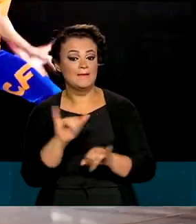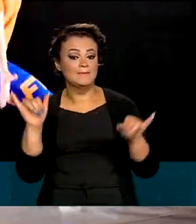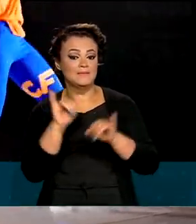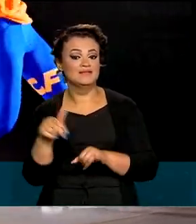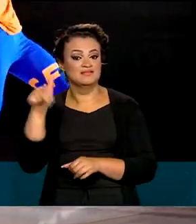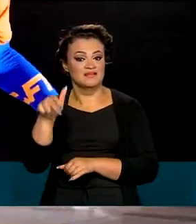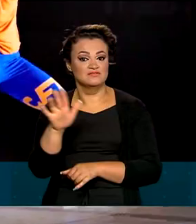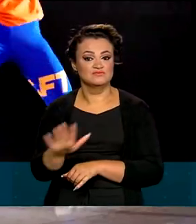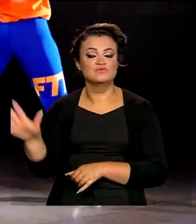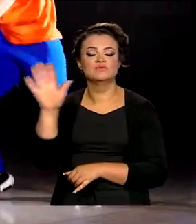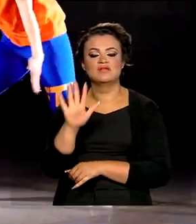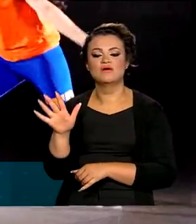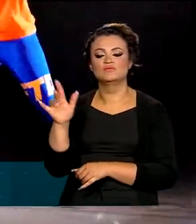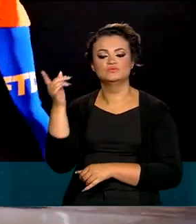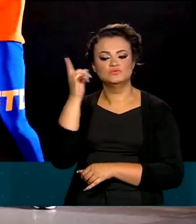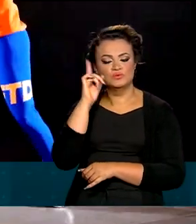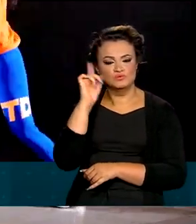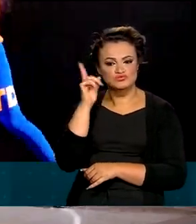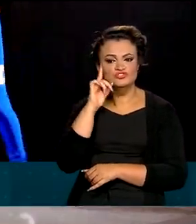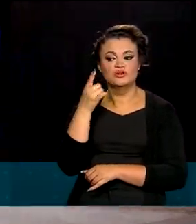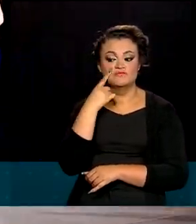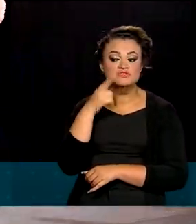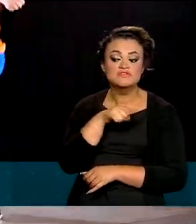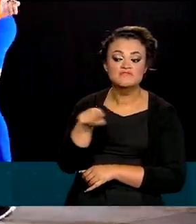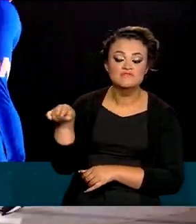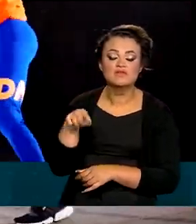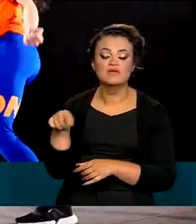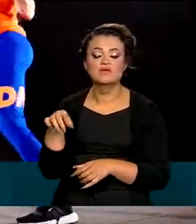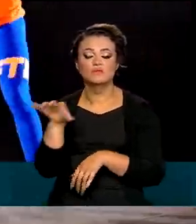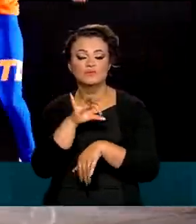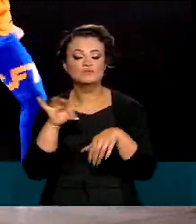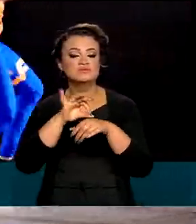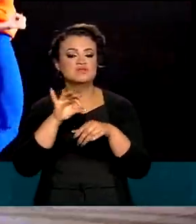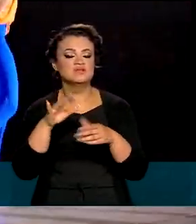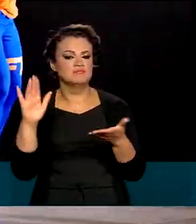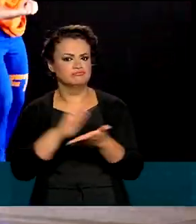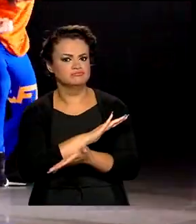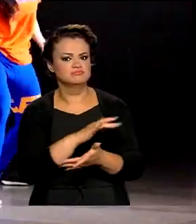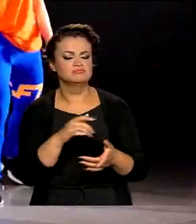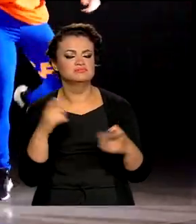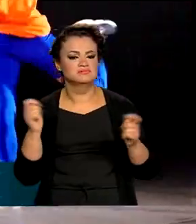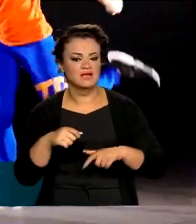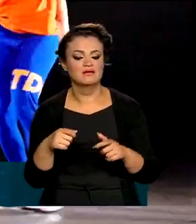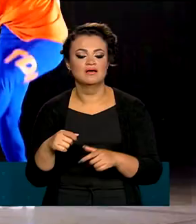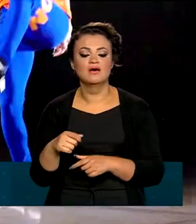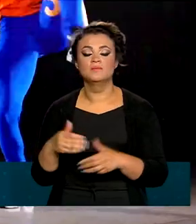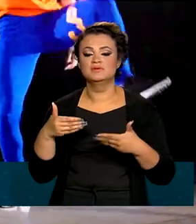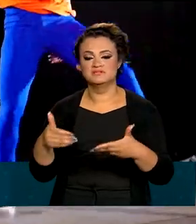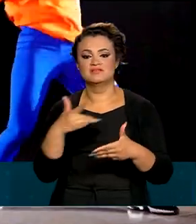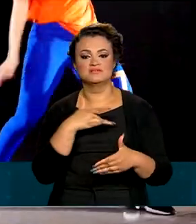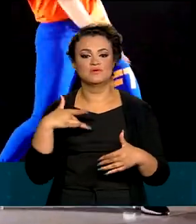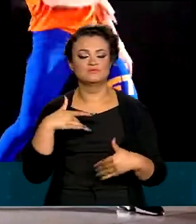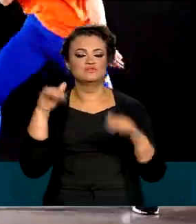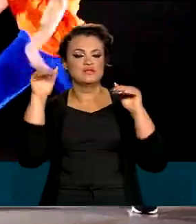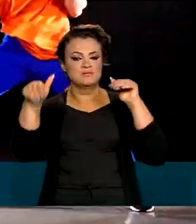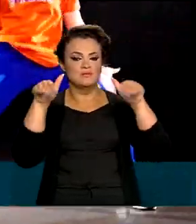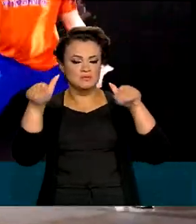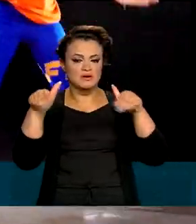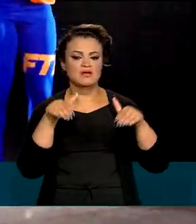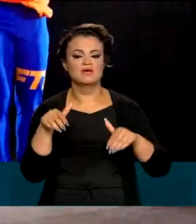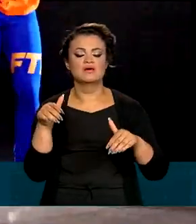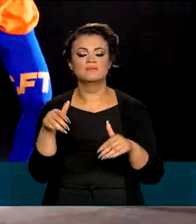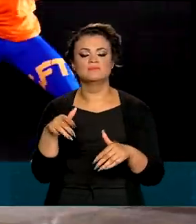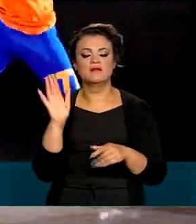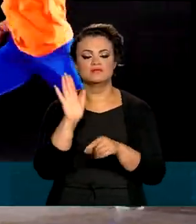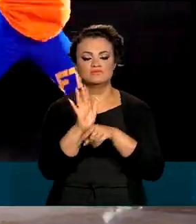nacional, todo dia é dia de combater o mosquito, o Ministério da Saúde quer mobilizar a população